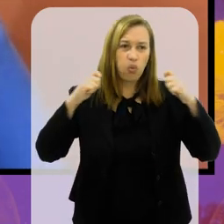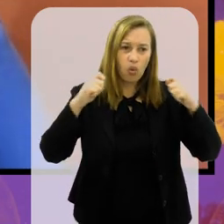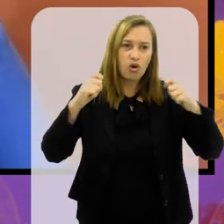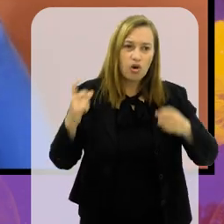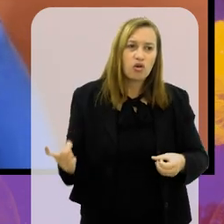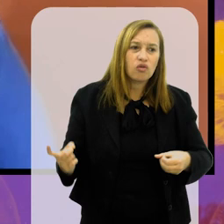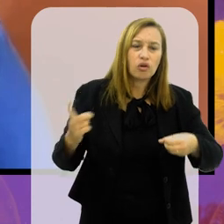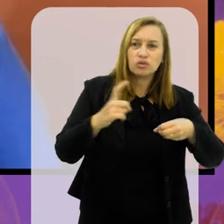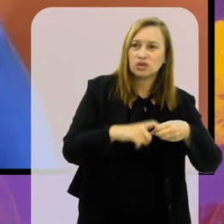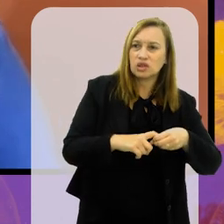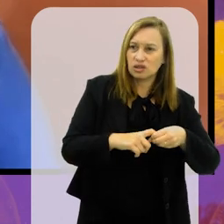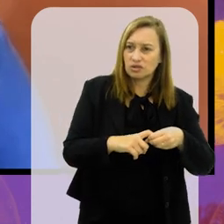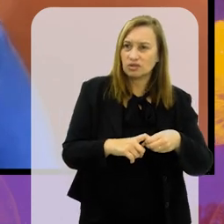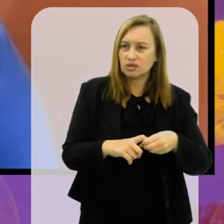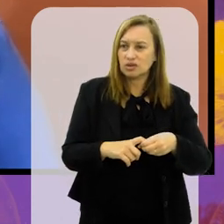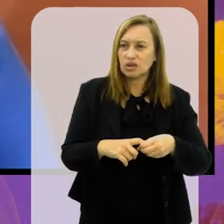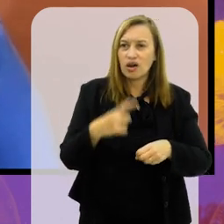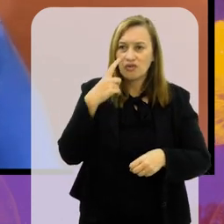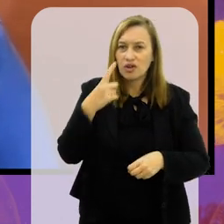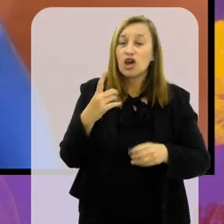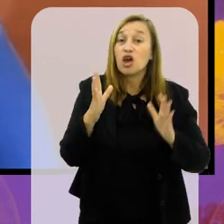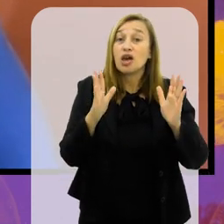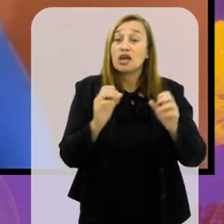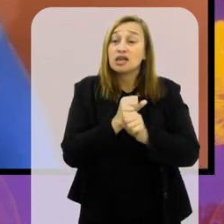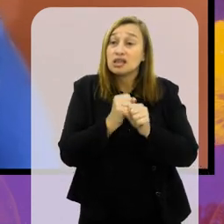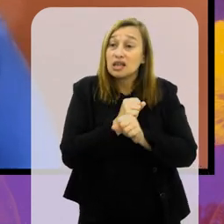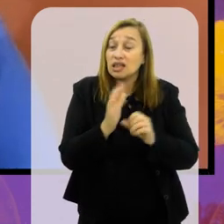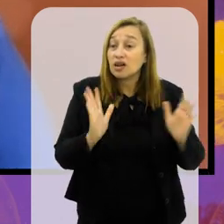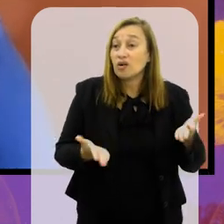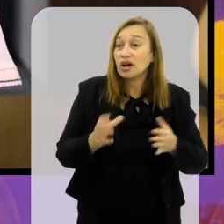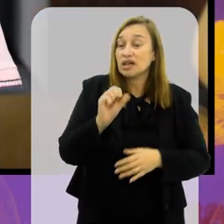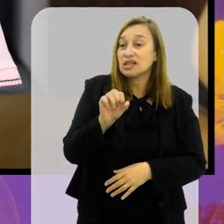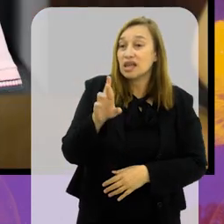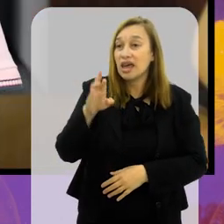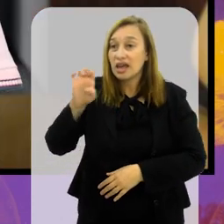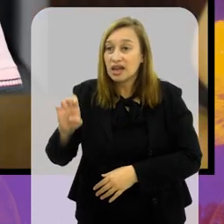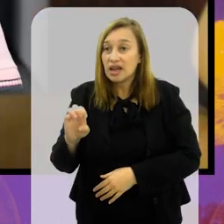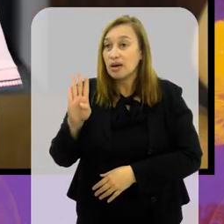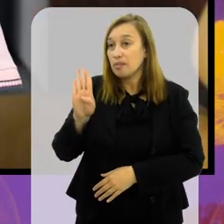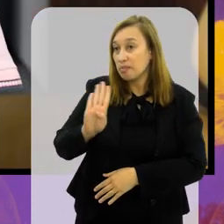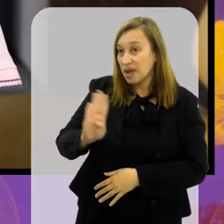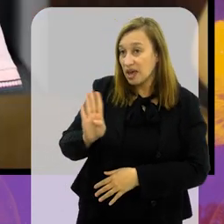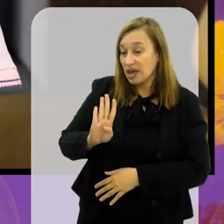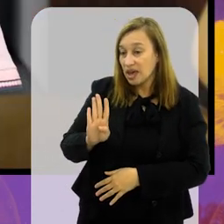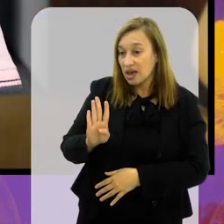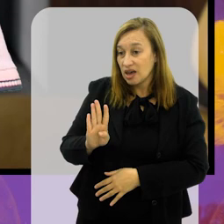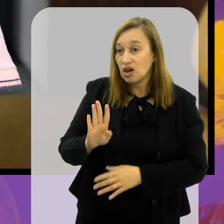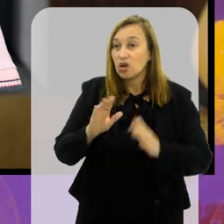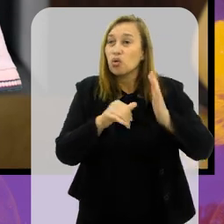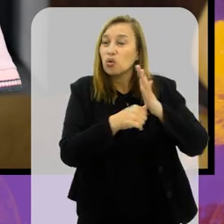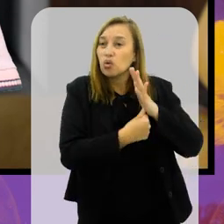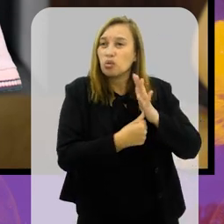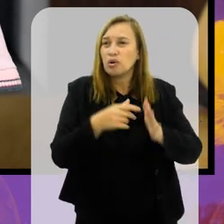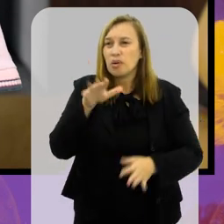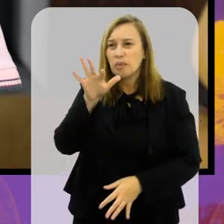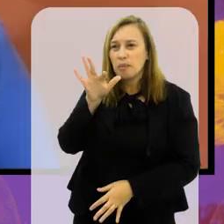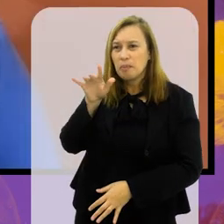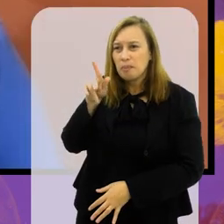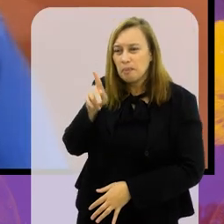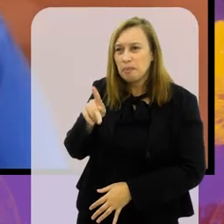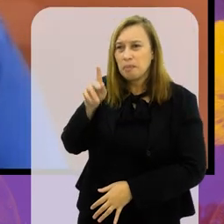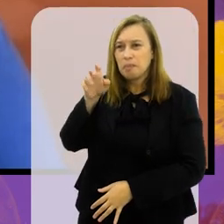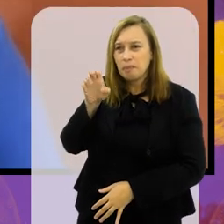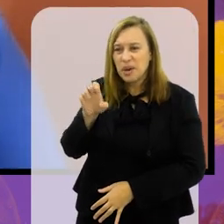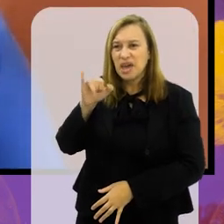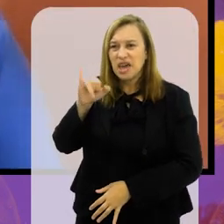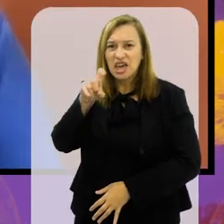Campeonato Brasileiro com o torcedor voltando a campo. E este ano, a grande atração é, na Série B, o time do Peixe,